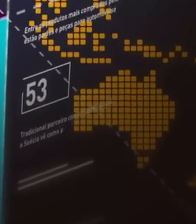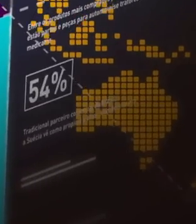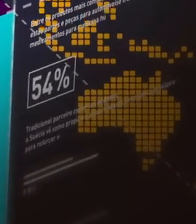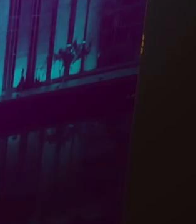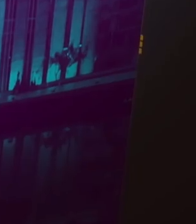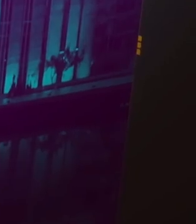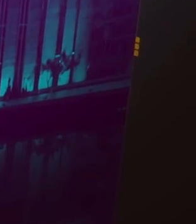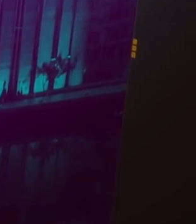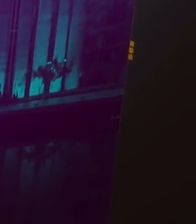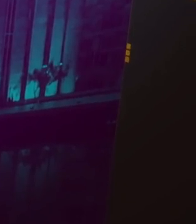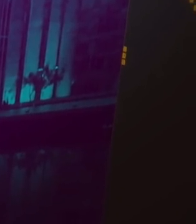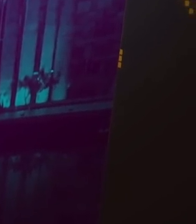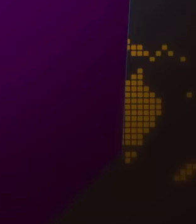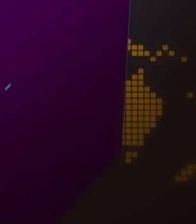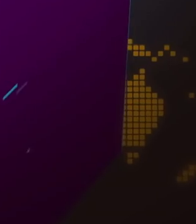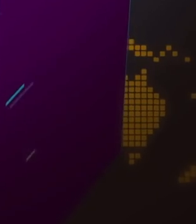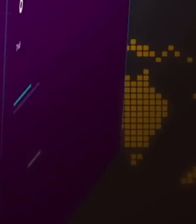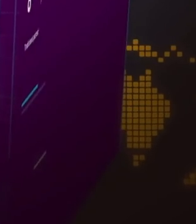A NBR,